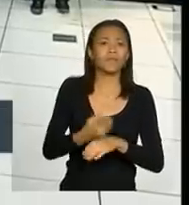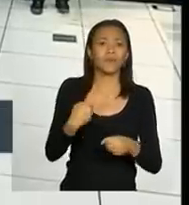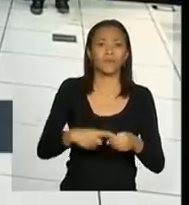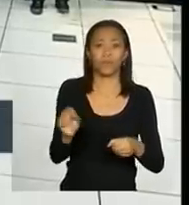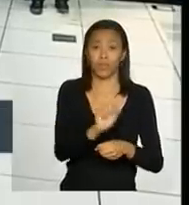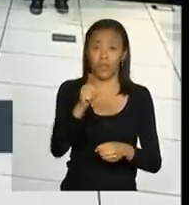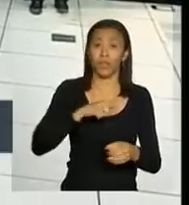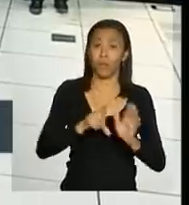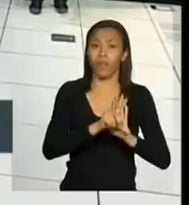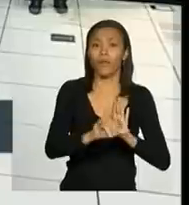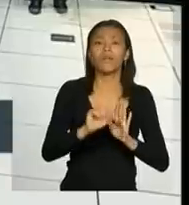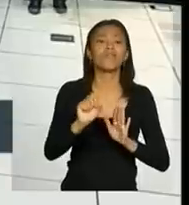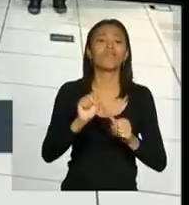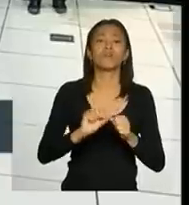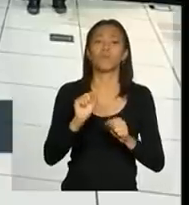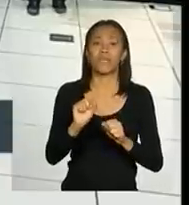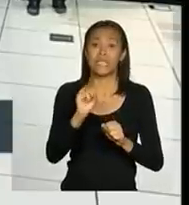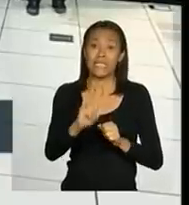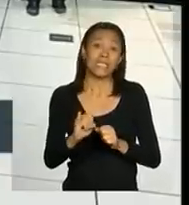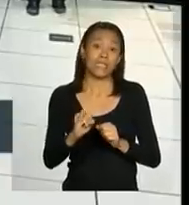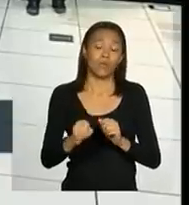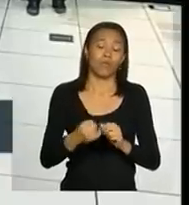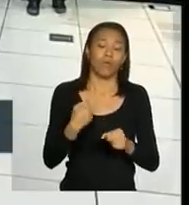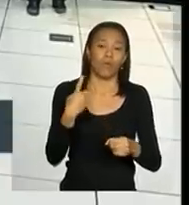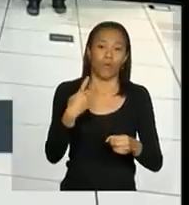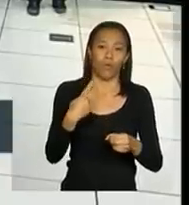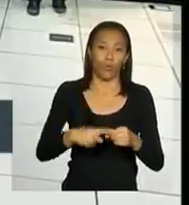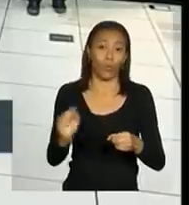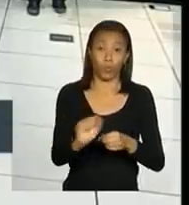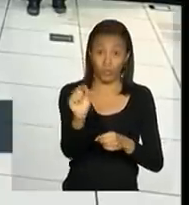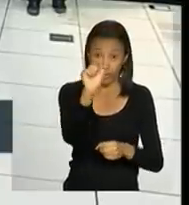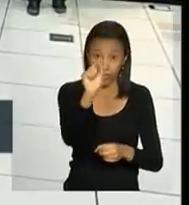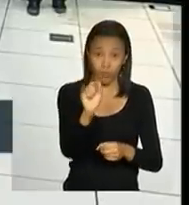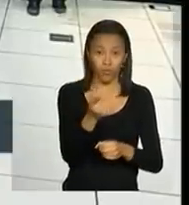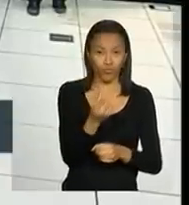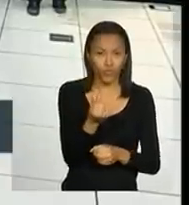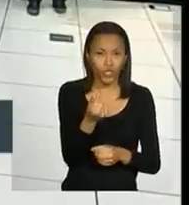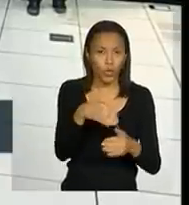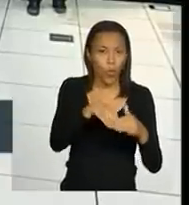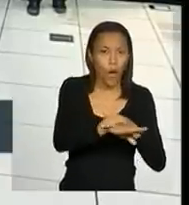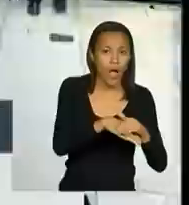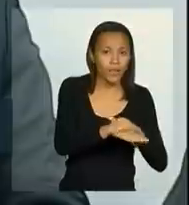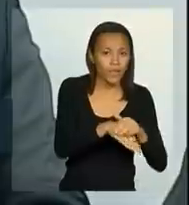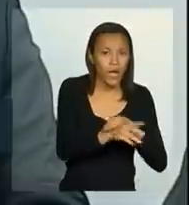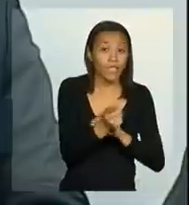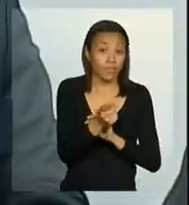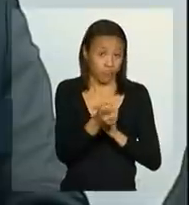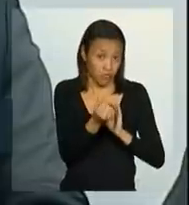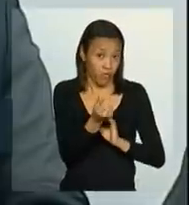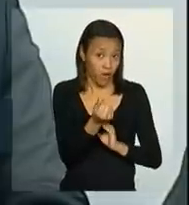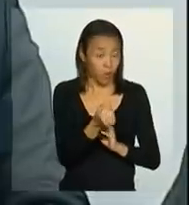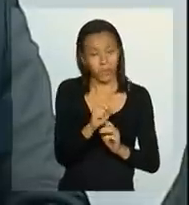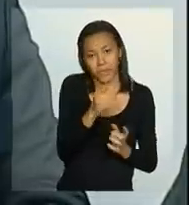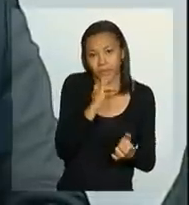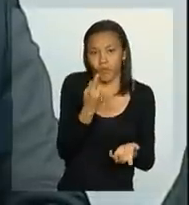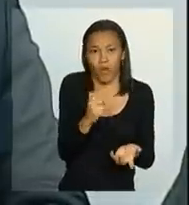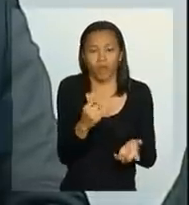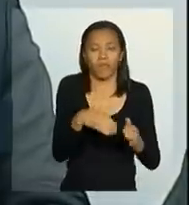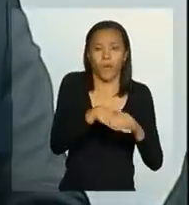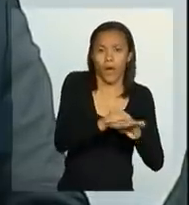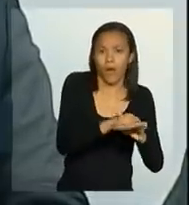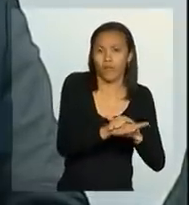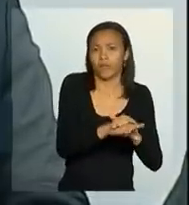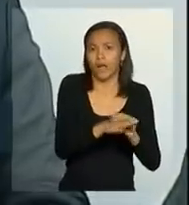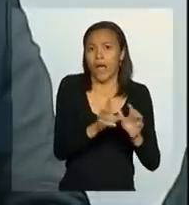lei que faz com que, se o município reservar no orçamento um valor de X, de R$ a